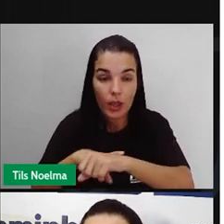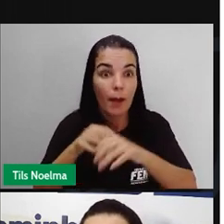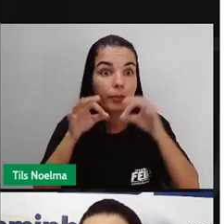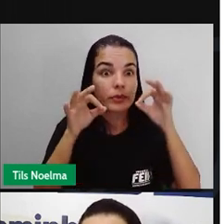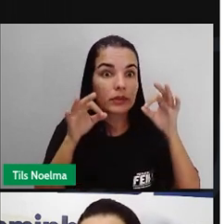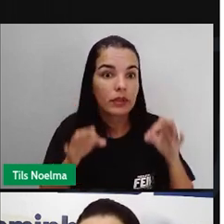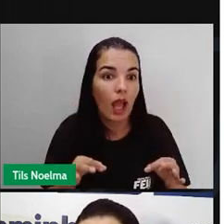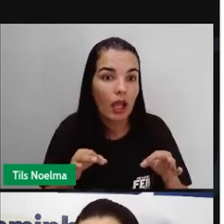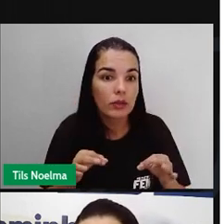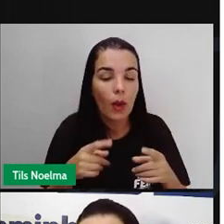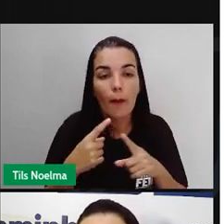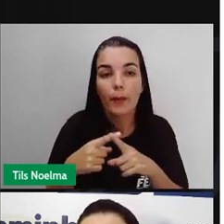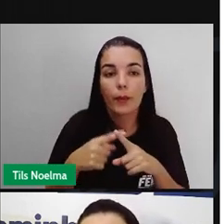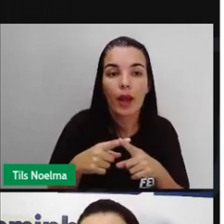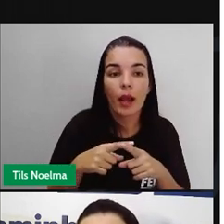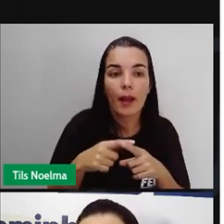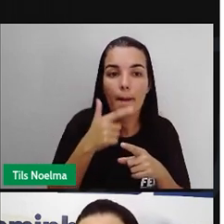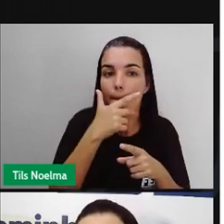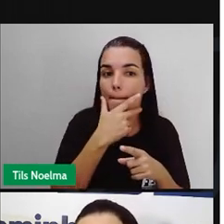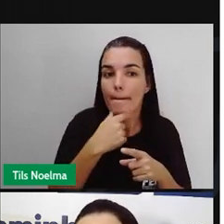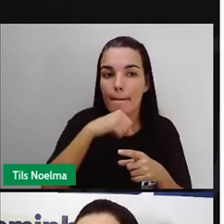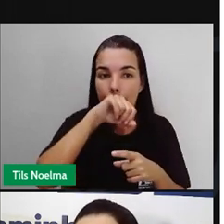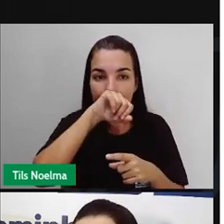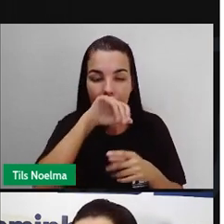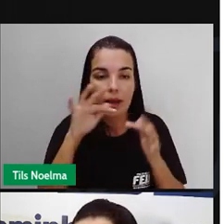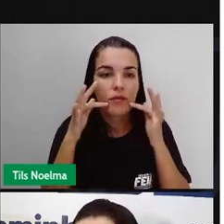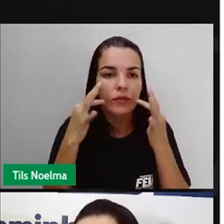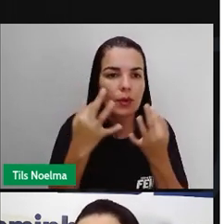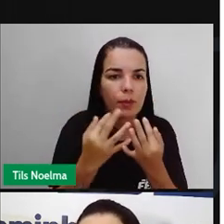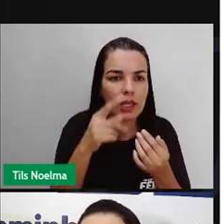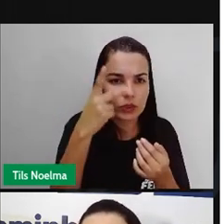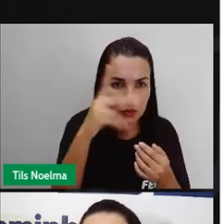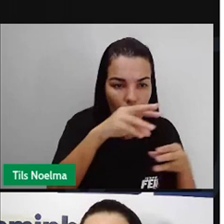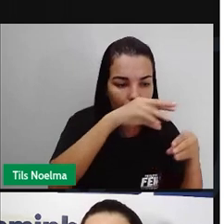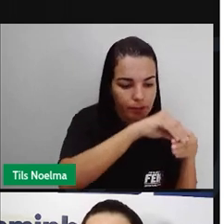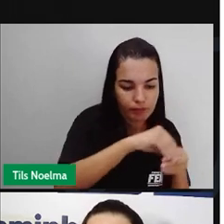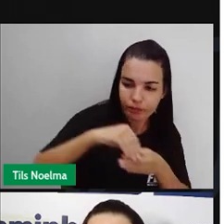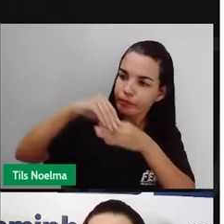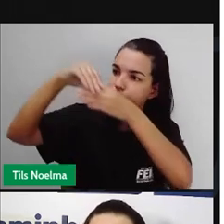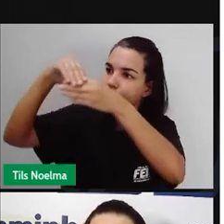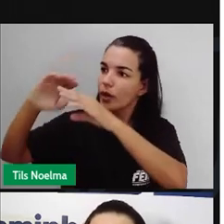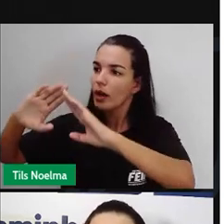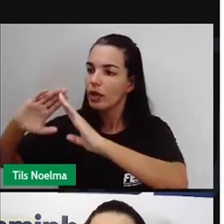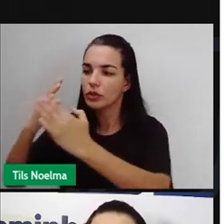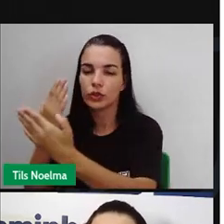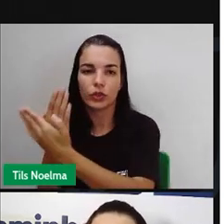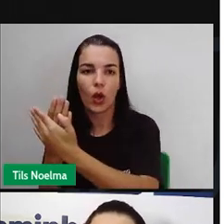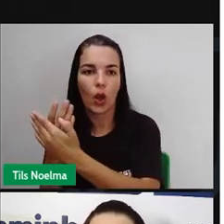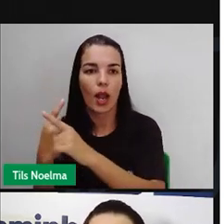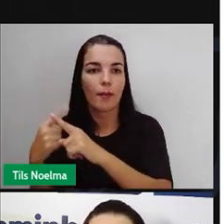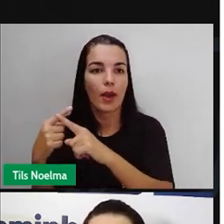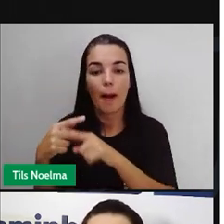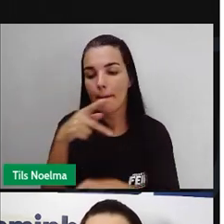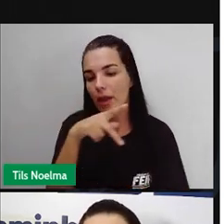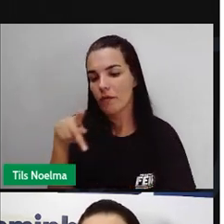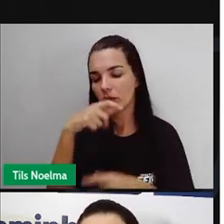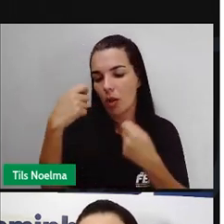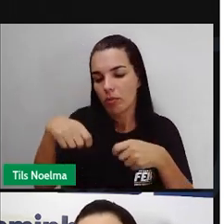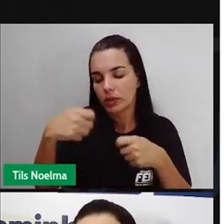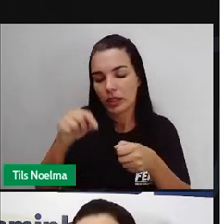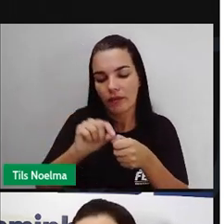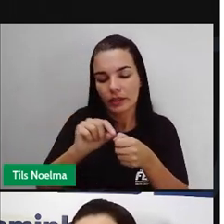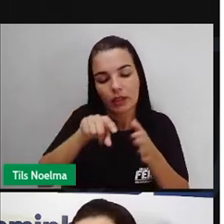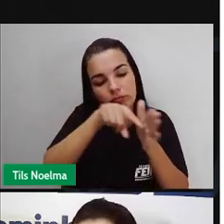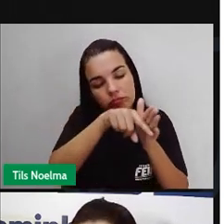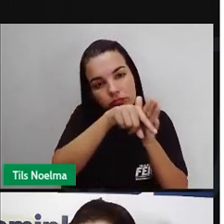para que seus pais possam entregar na escola e assim os professores fazerem a avaliação de vocês